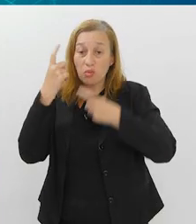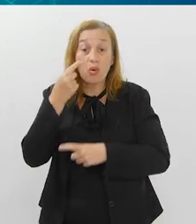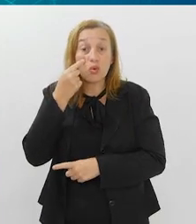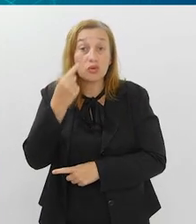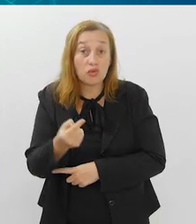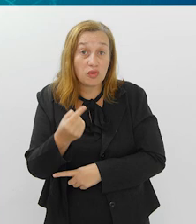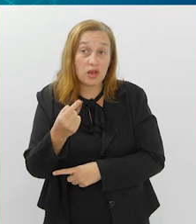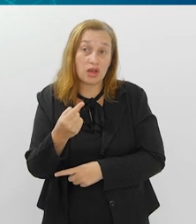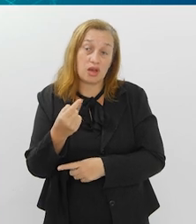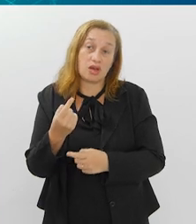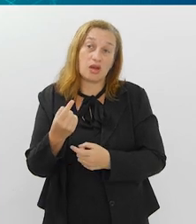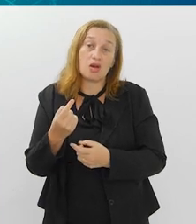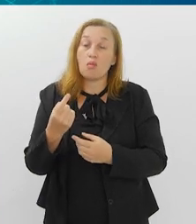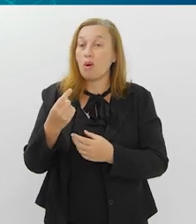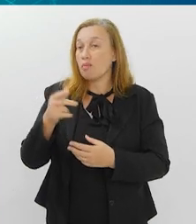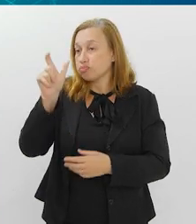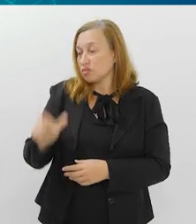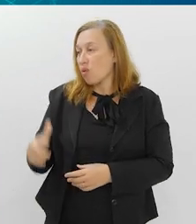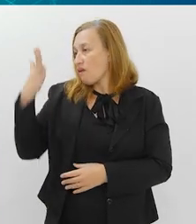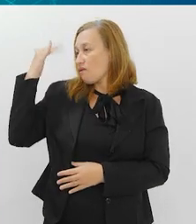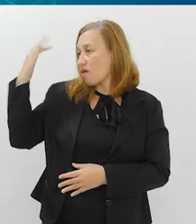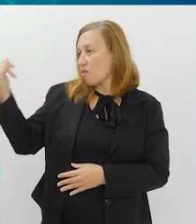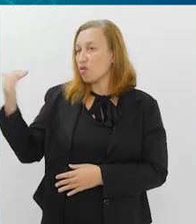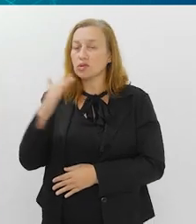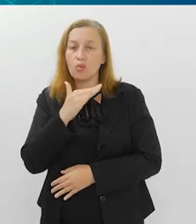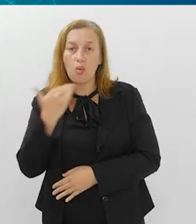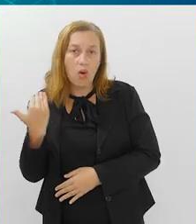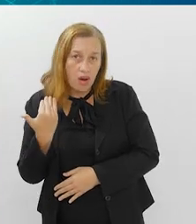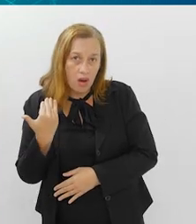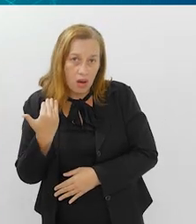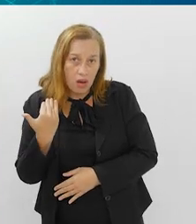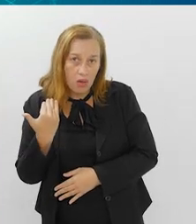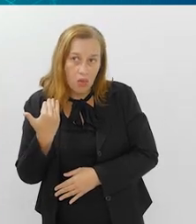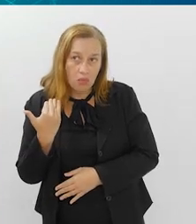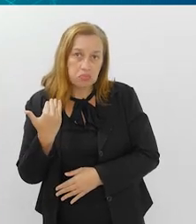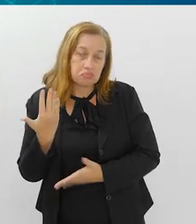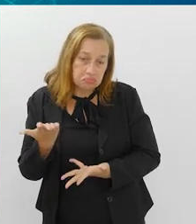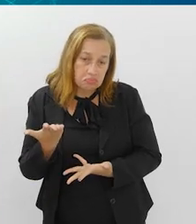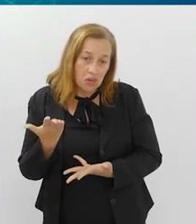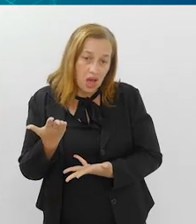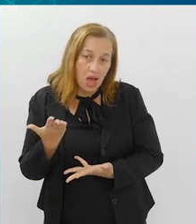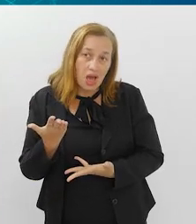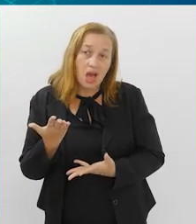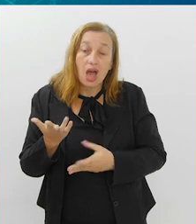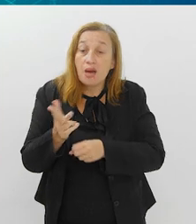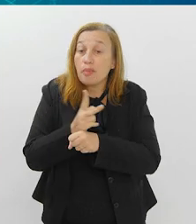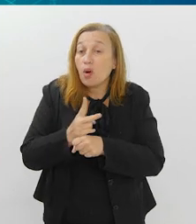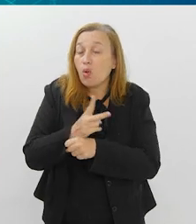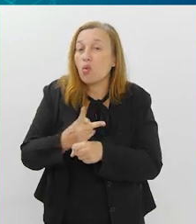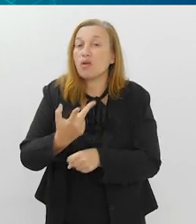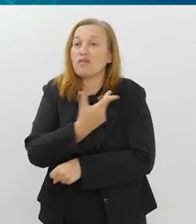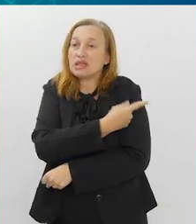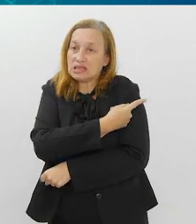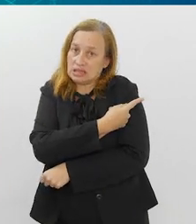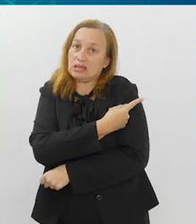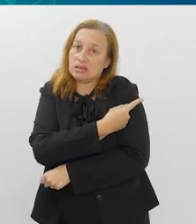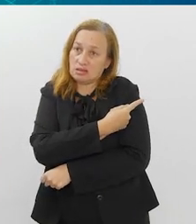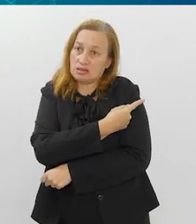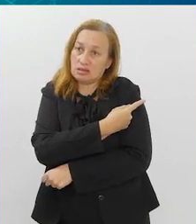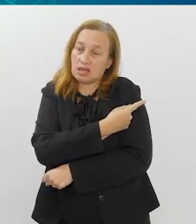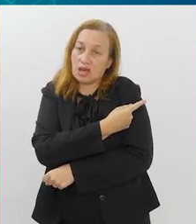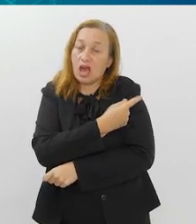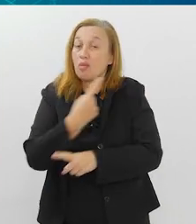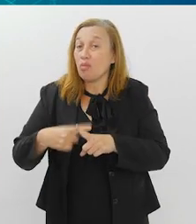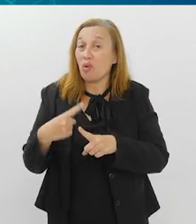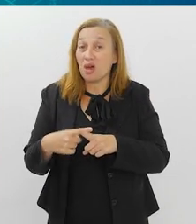uma situação como essa, um famoso, alguém que passa por uma situação mais grave, ou falece, que aí o brasileiro